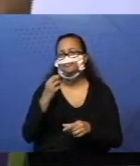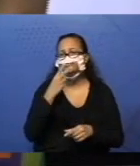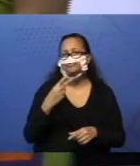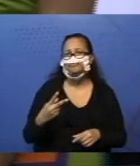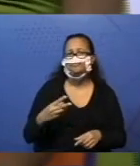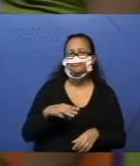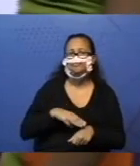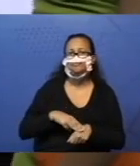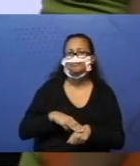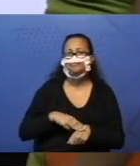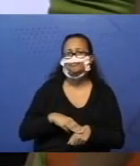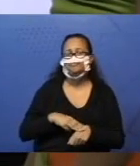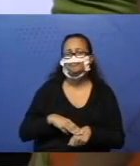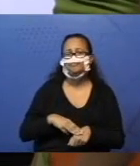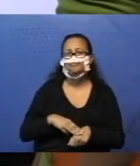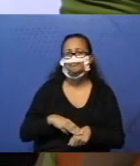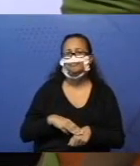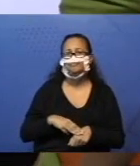marrom.